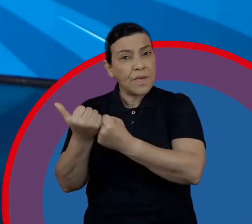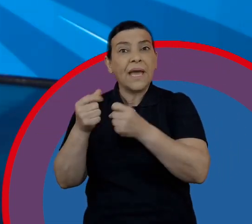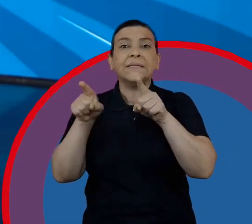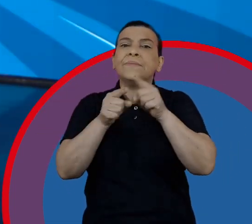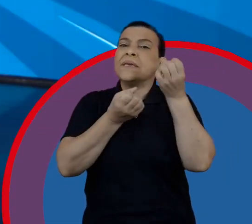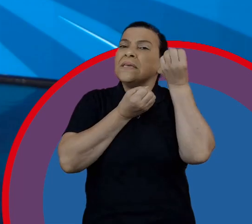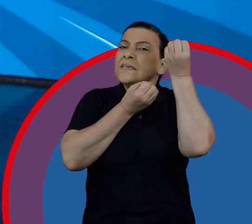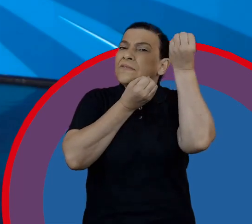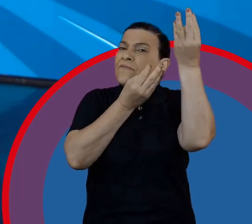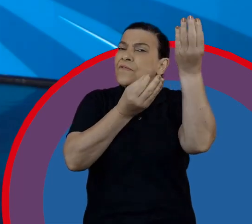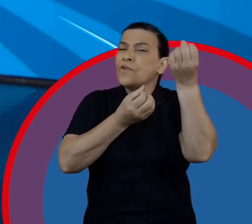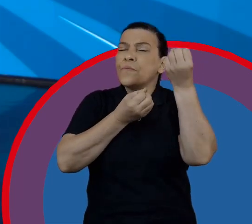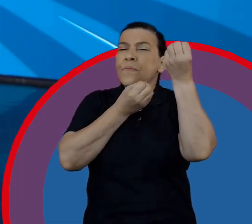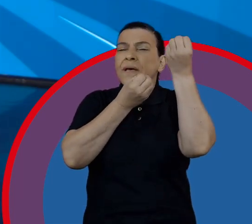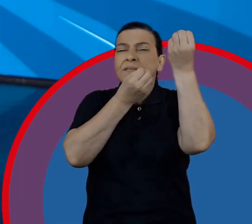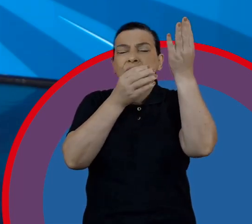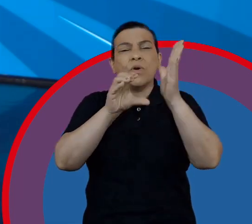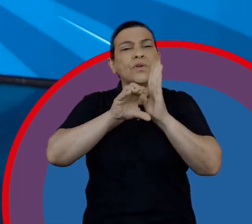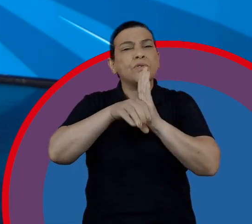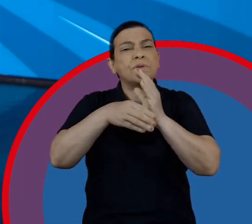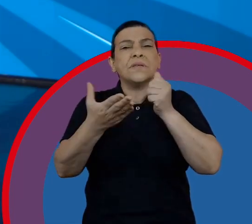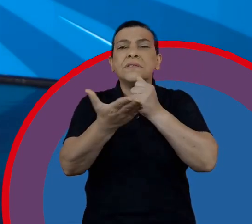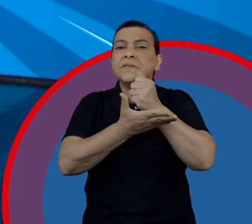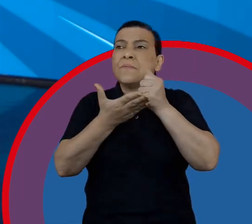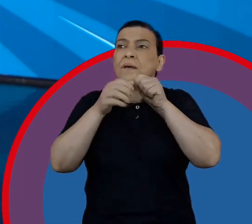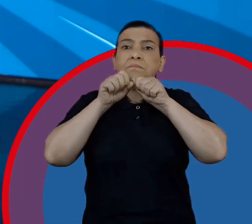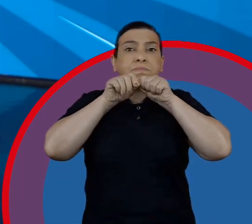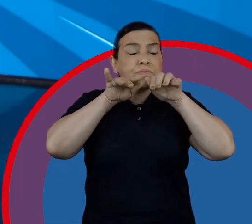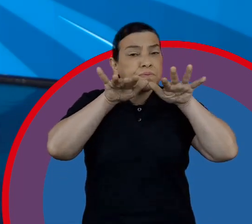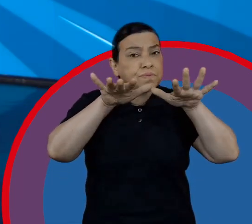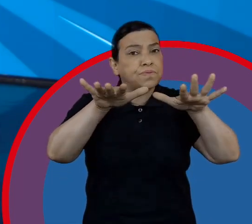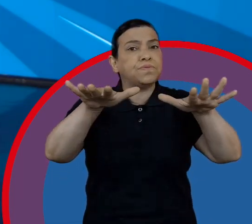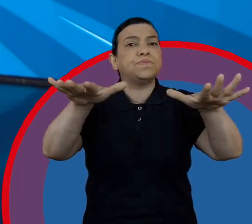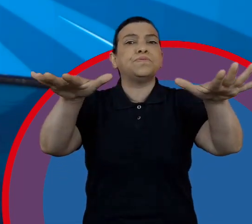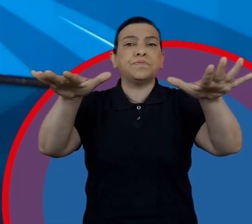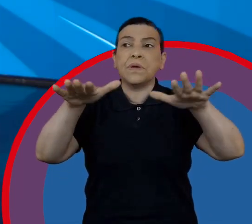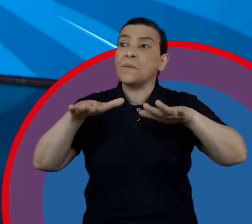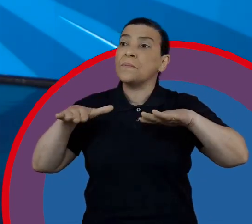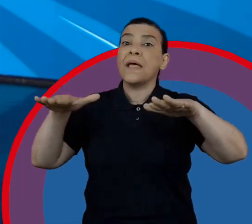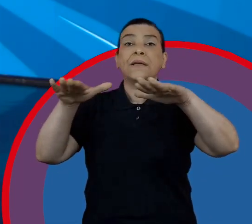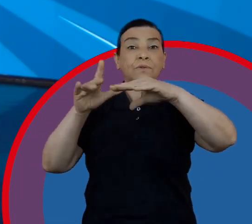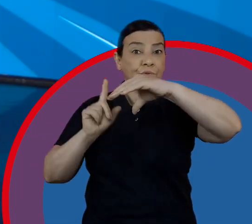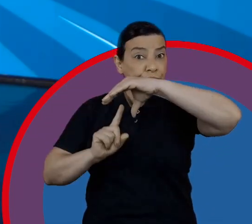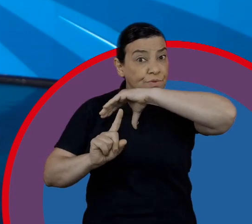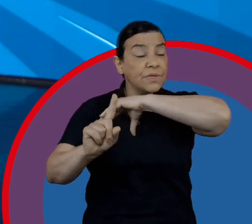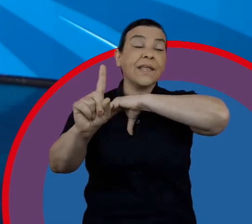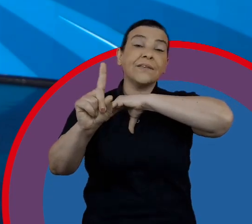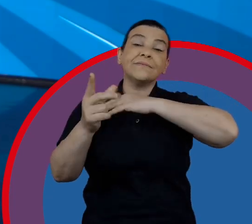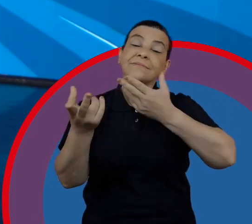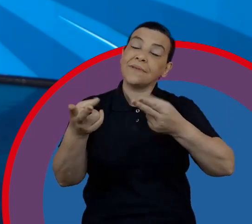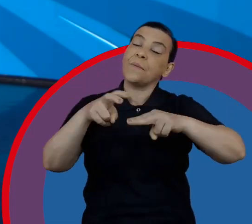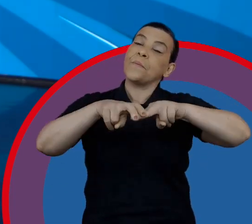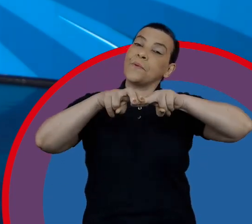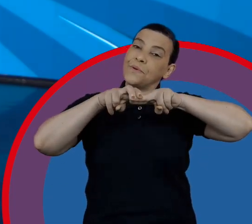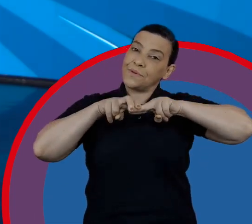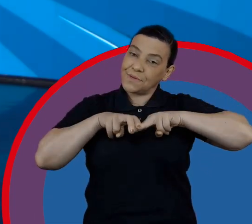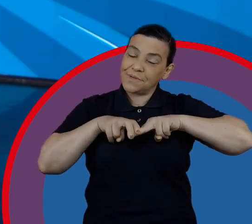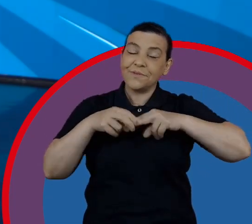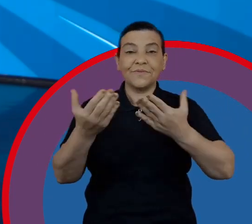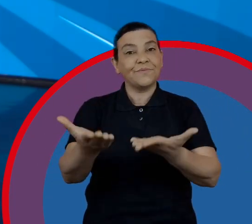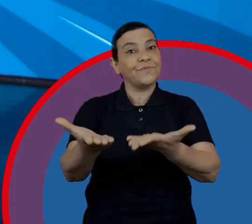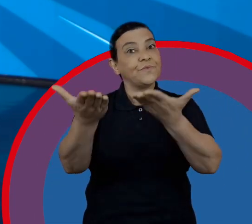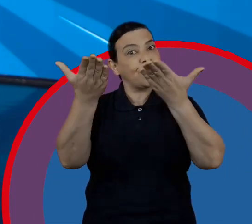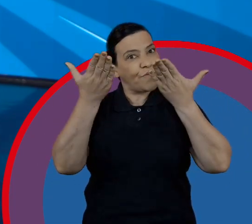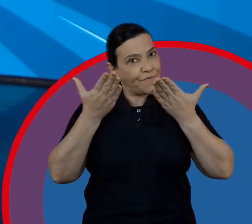e multiplicadores dos conceitos básicos desse programa para nossos clientes. Por isso